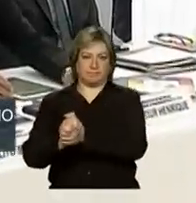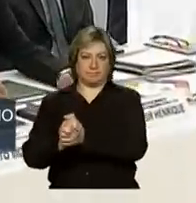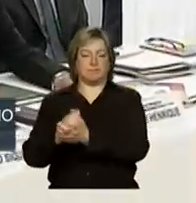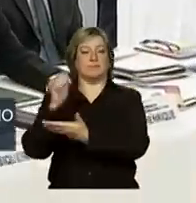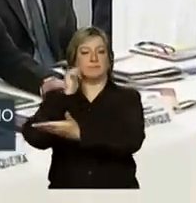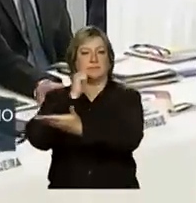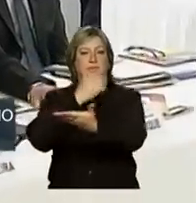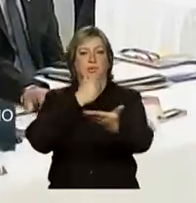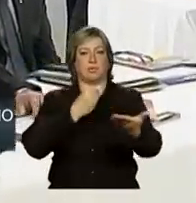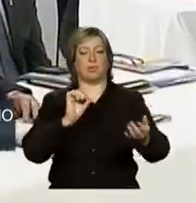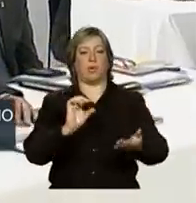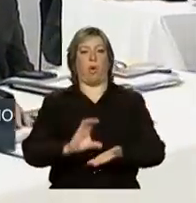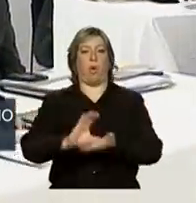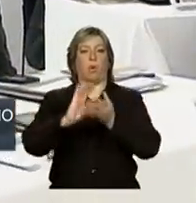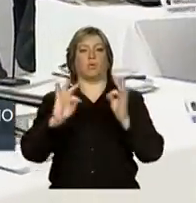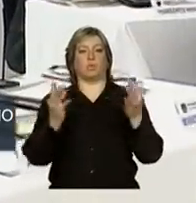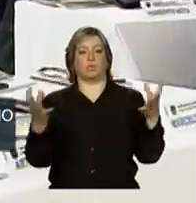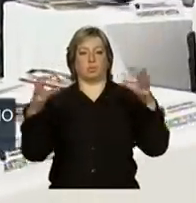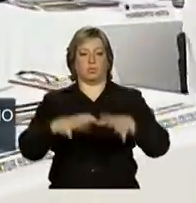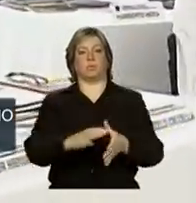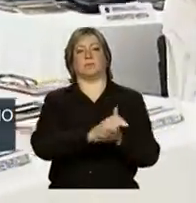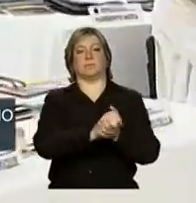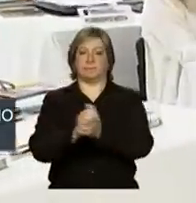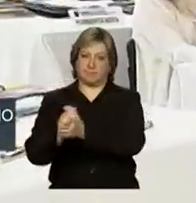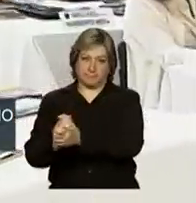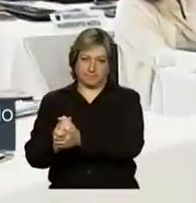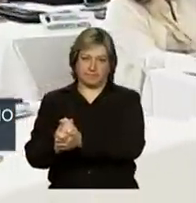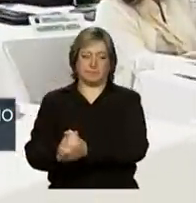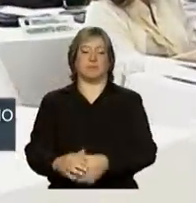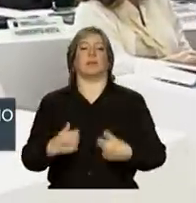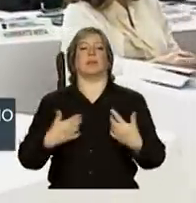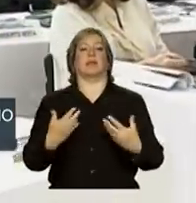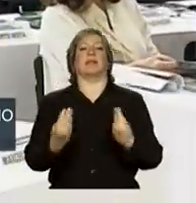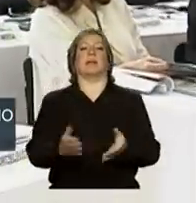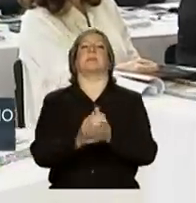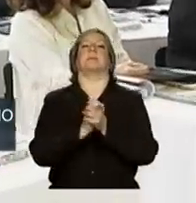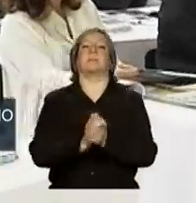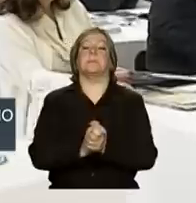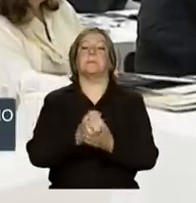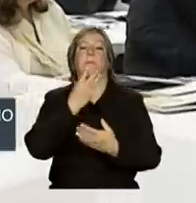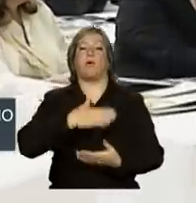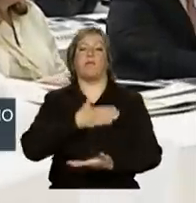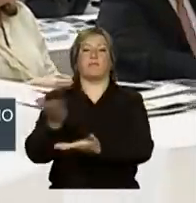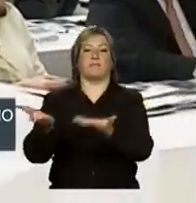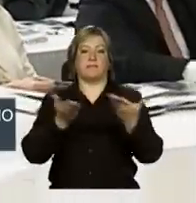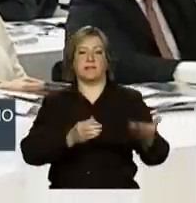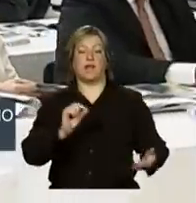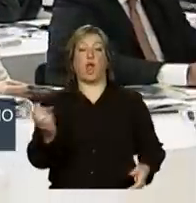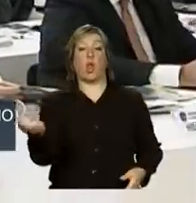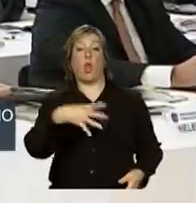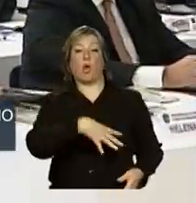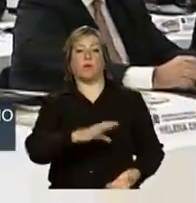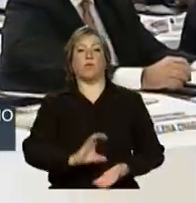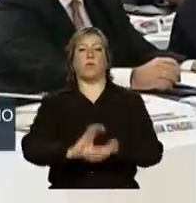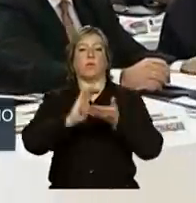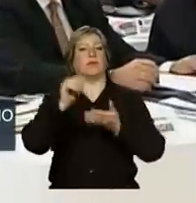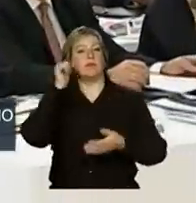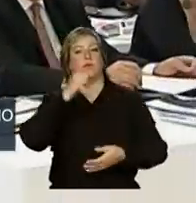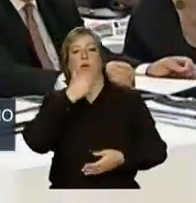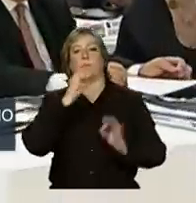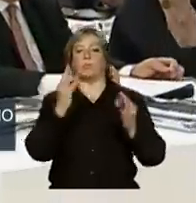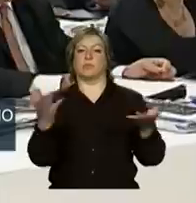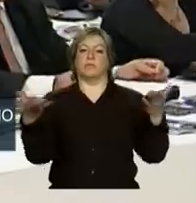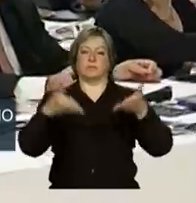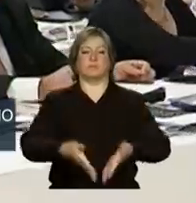senhoras e senhores conselheiros, quero dar as boas-vindas às novas conselheiras e conselheiros.